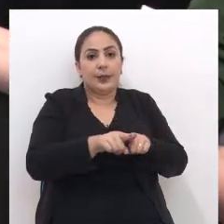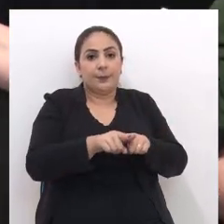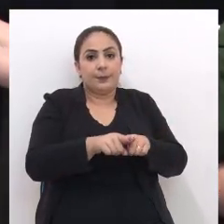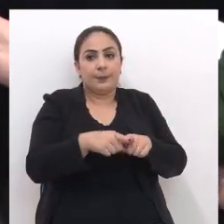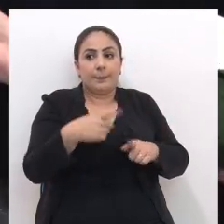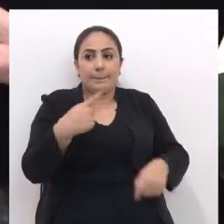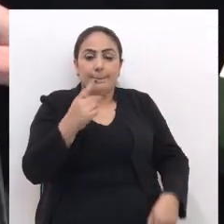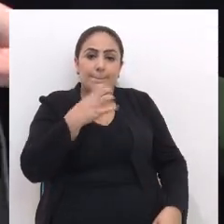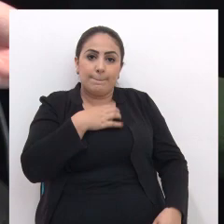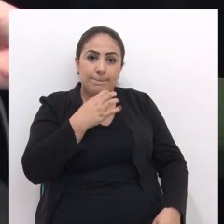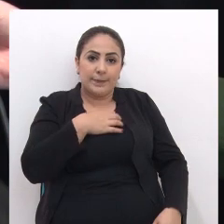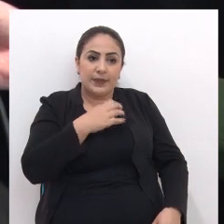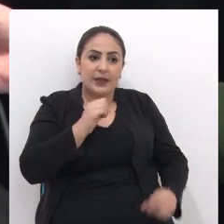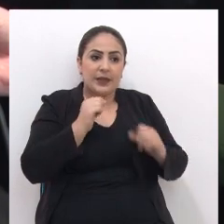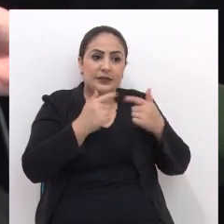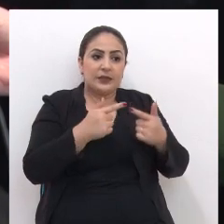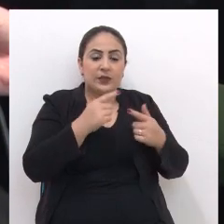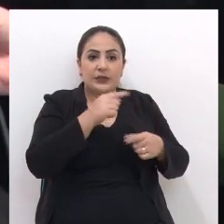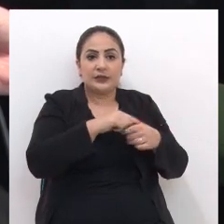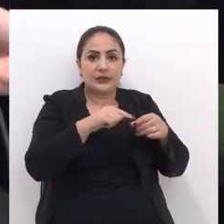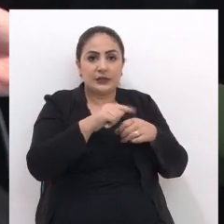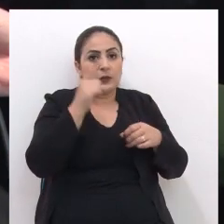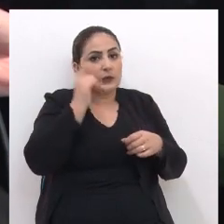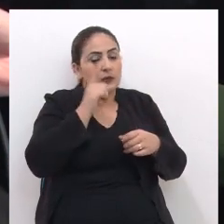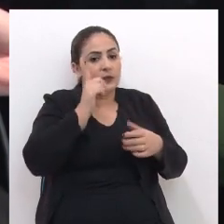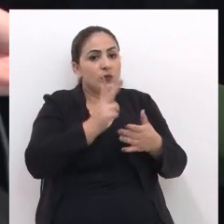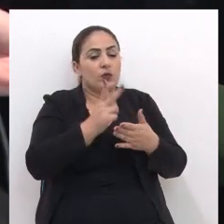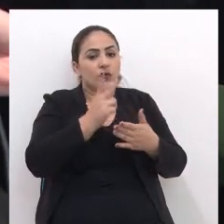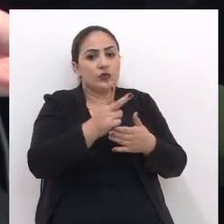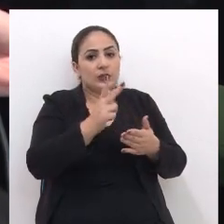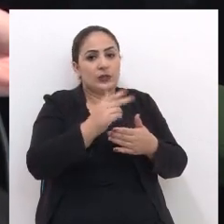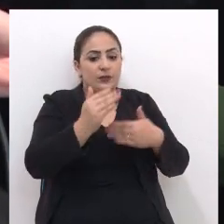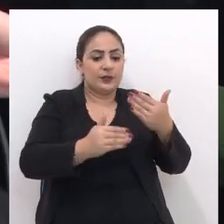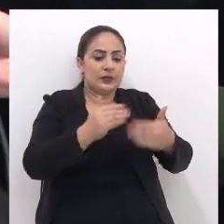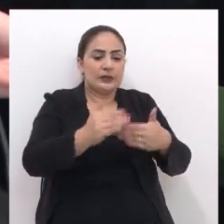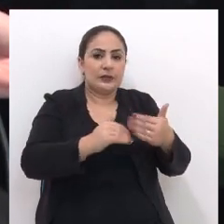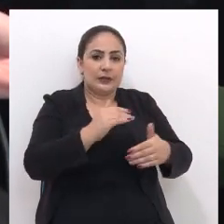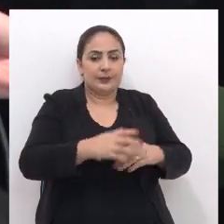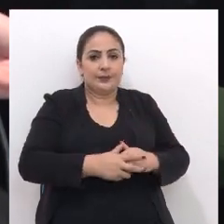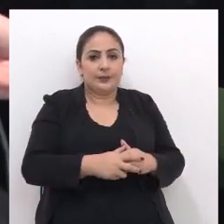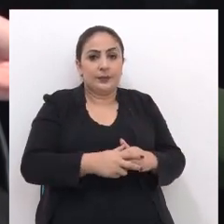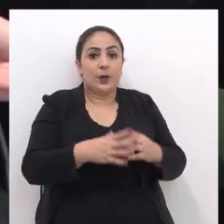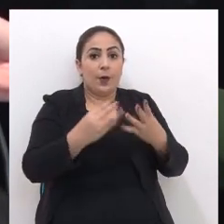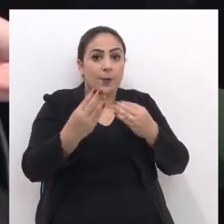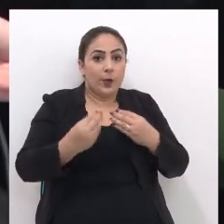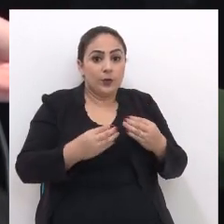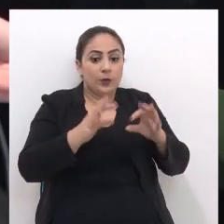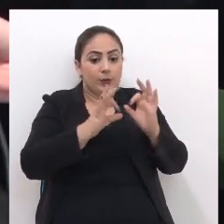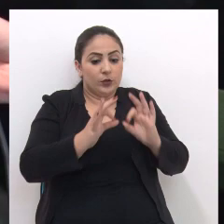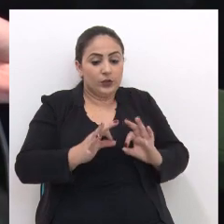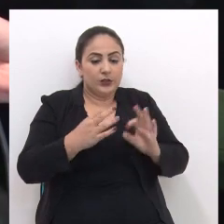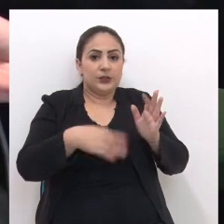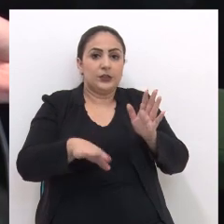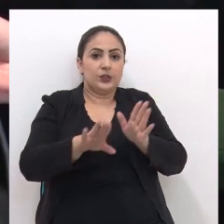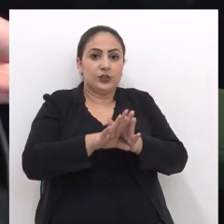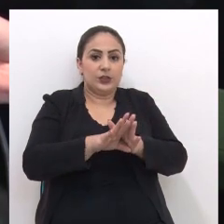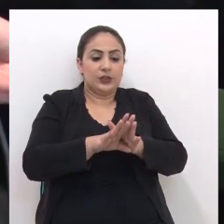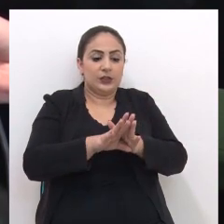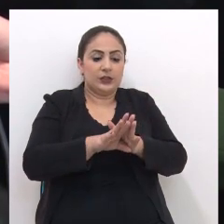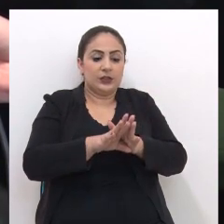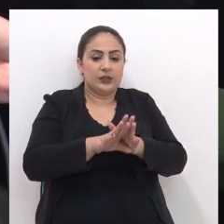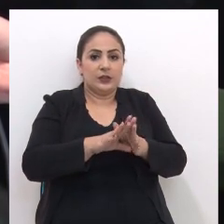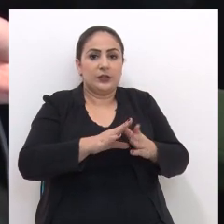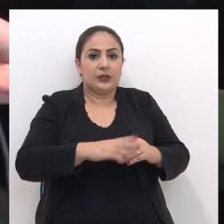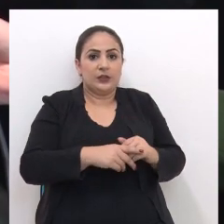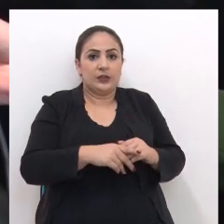E desta forma Agir Para que a cidade Possa continuar avançando Muitos dos projetos Que chegam na Câmara